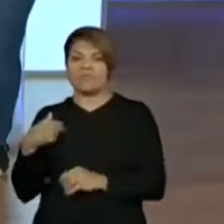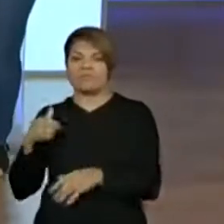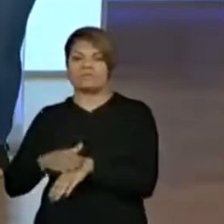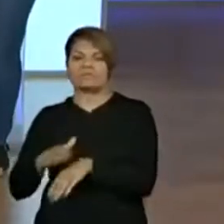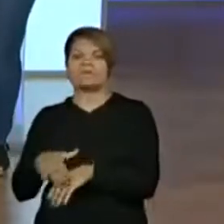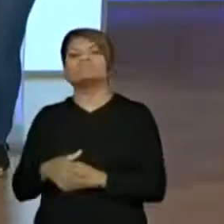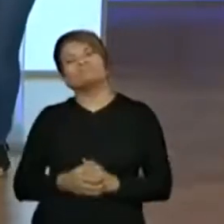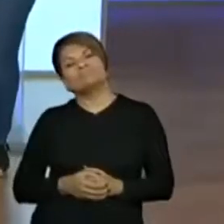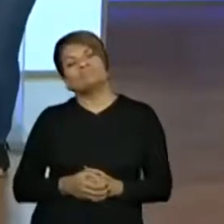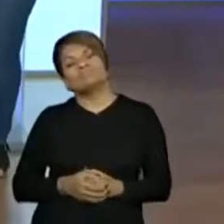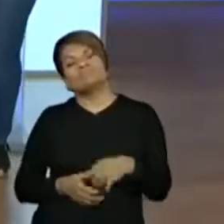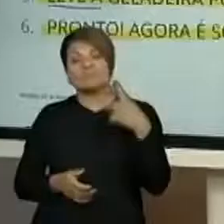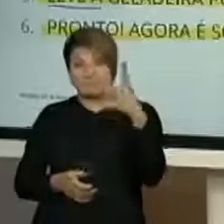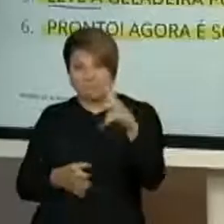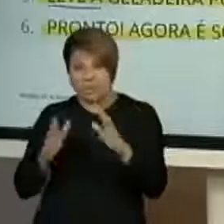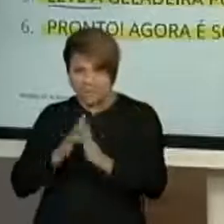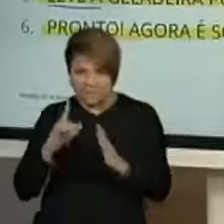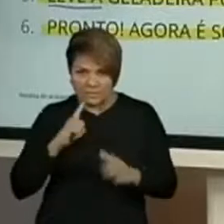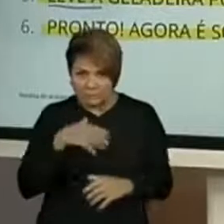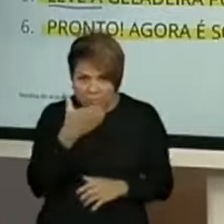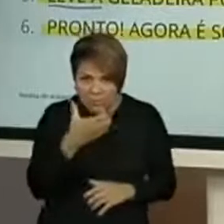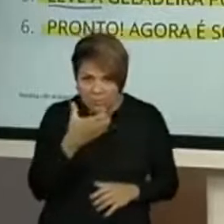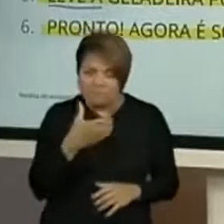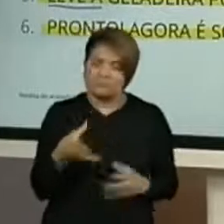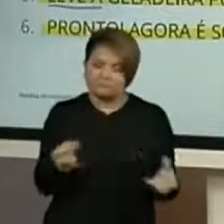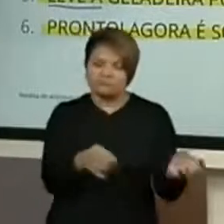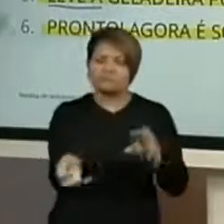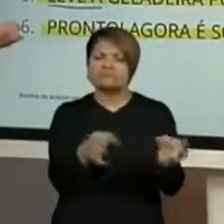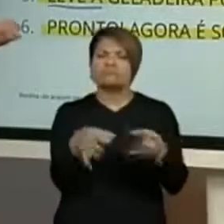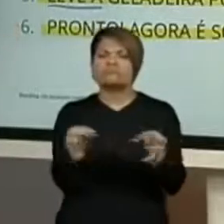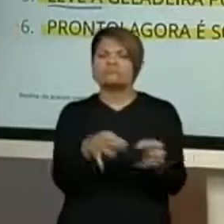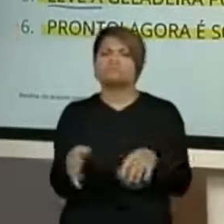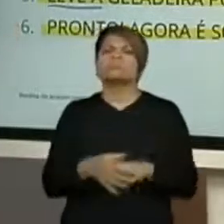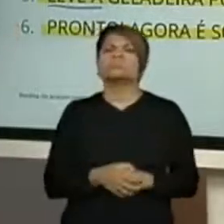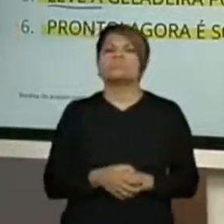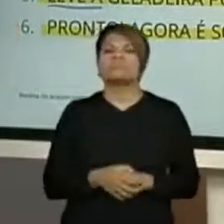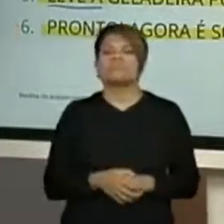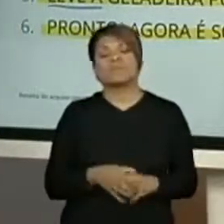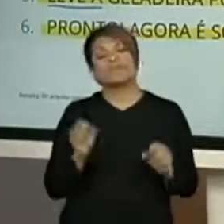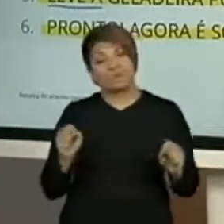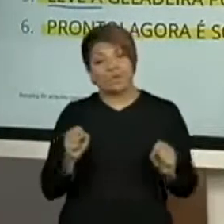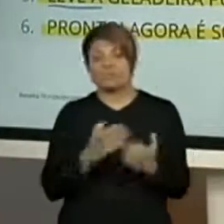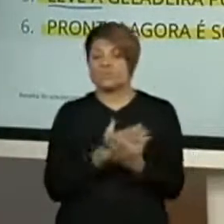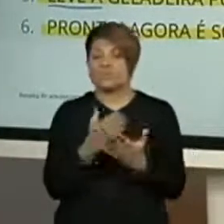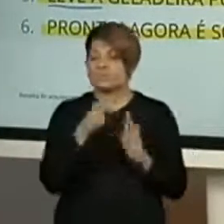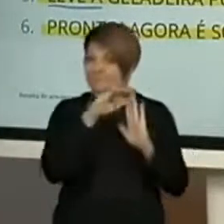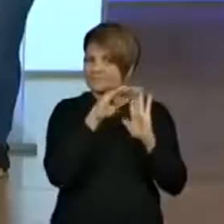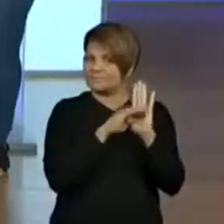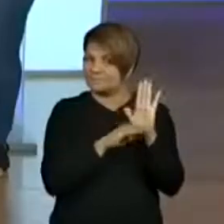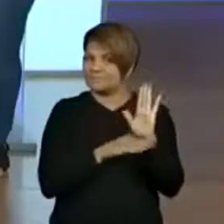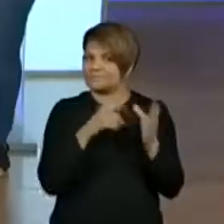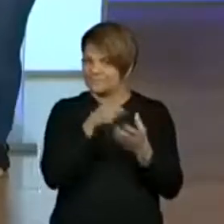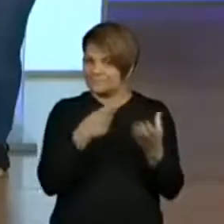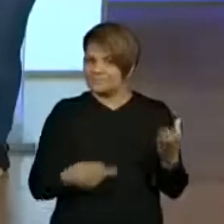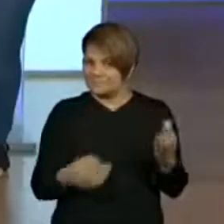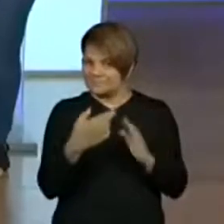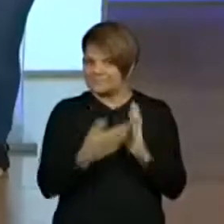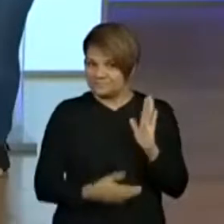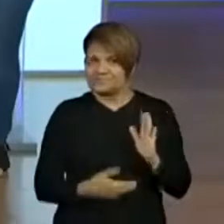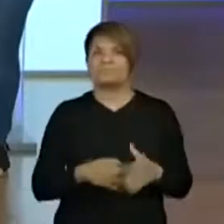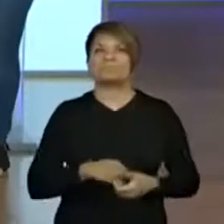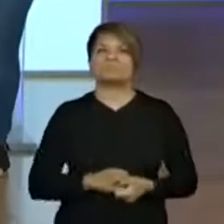também com as frutas que você tem aí na sua casa. E quem sabe, hoje, você pode começar aí a fazer um caderno de receitas. Certo, professora Vivi? Certíssimo!